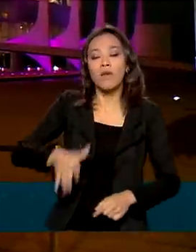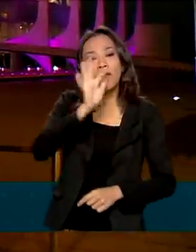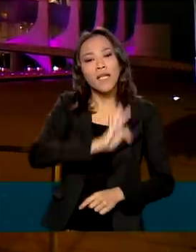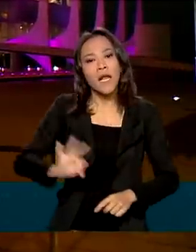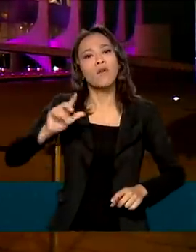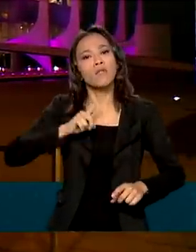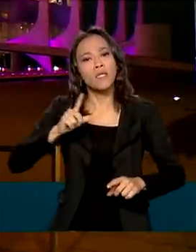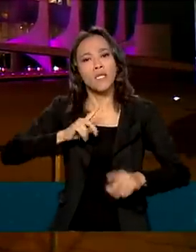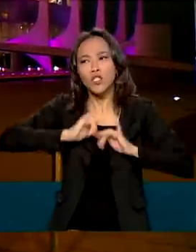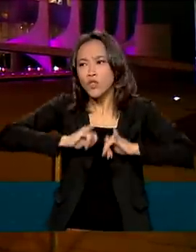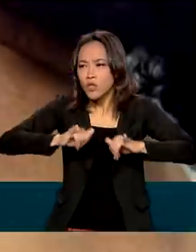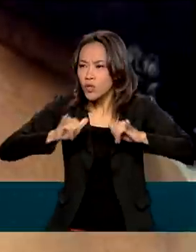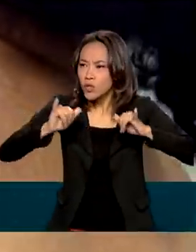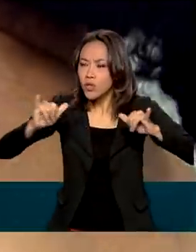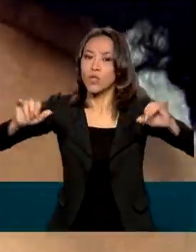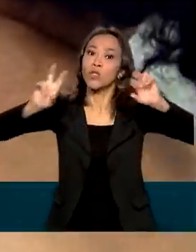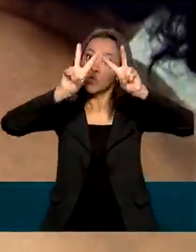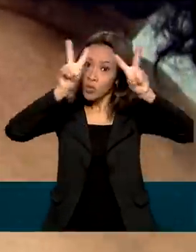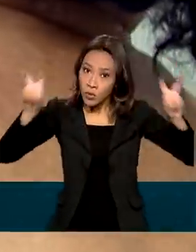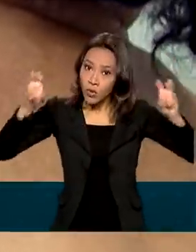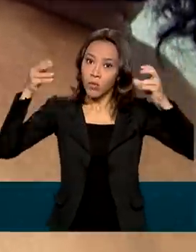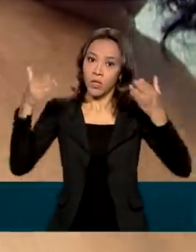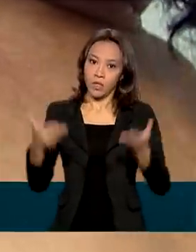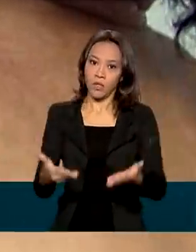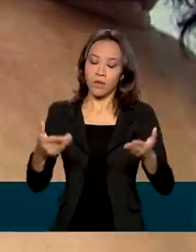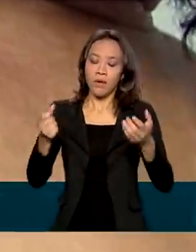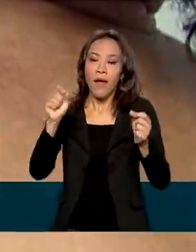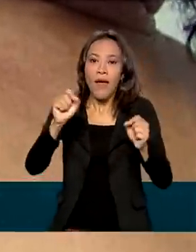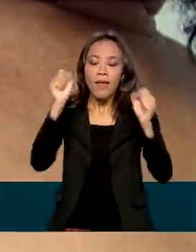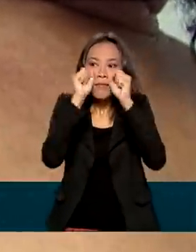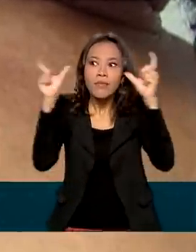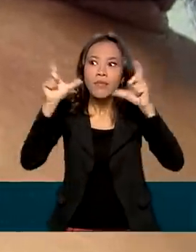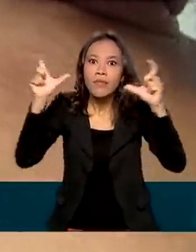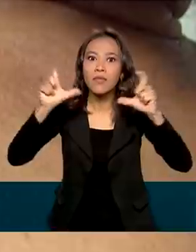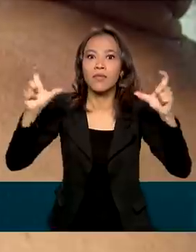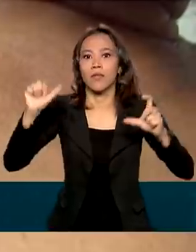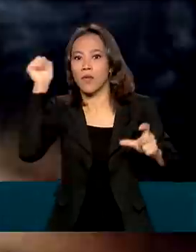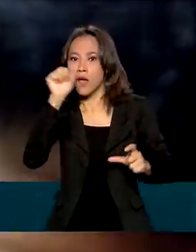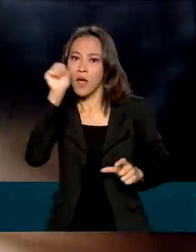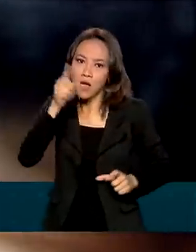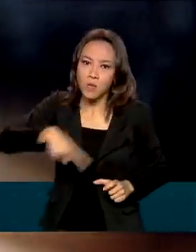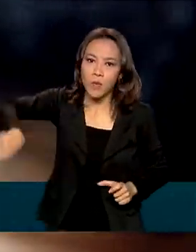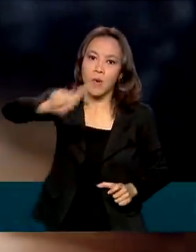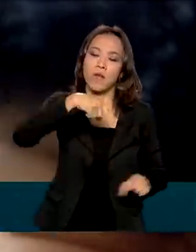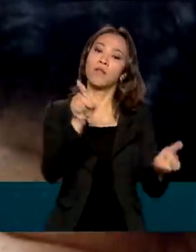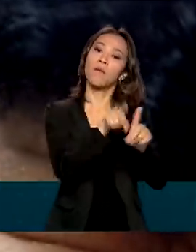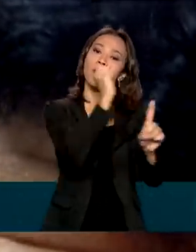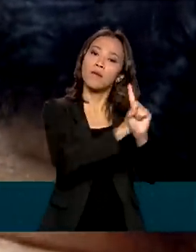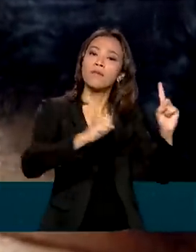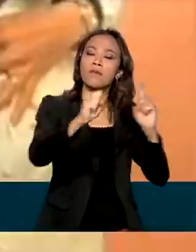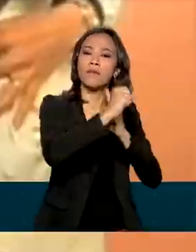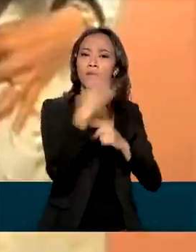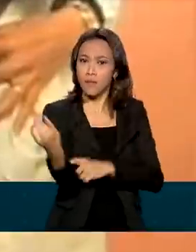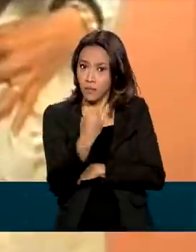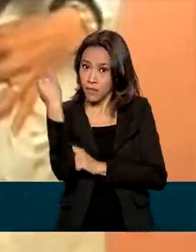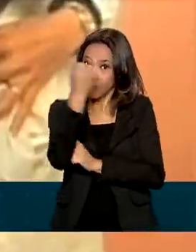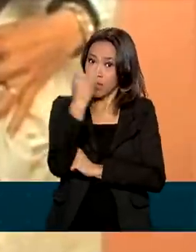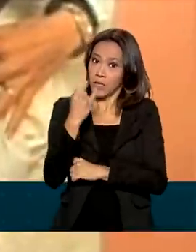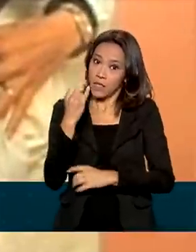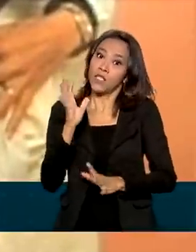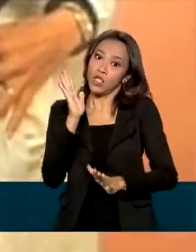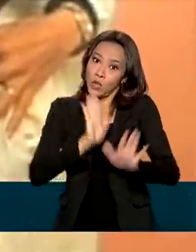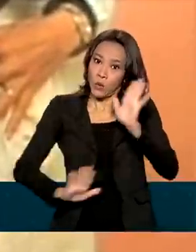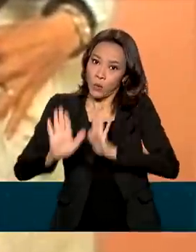conscientização sobre o assunto. A ideia é alertar as mulheres e a sociedade sobre a importância da prevenção e do